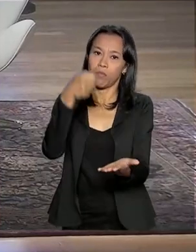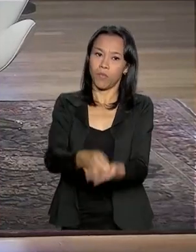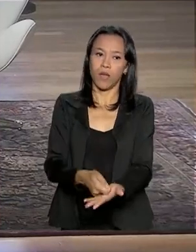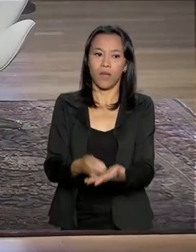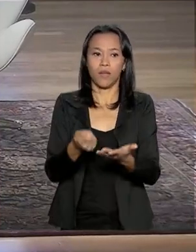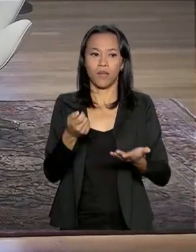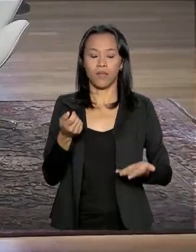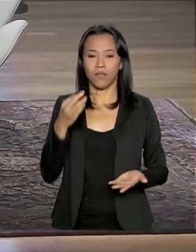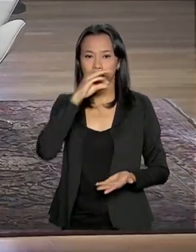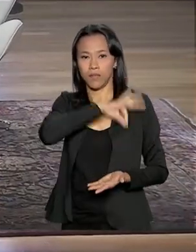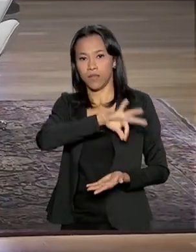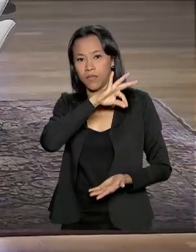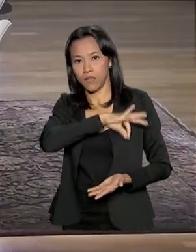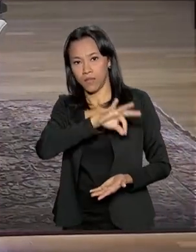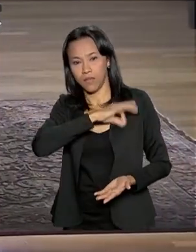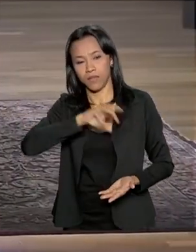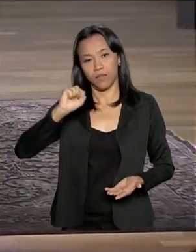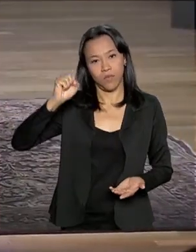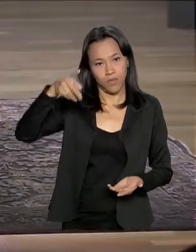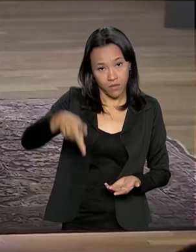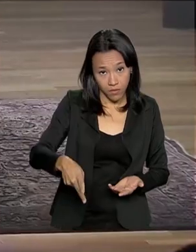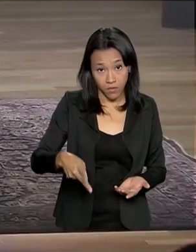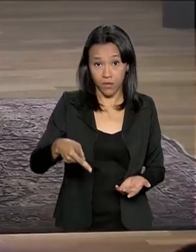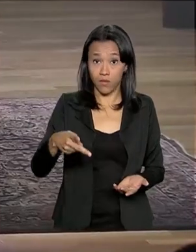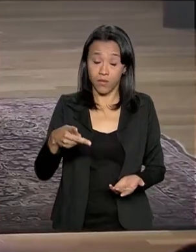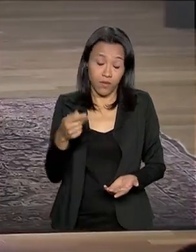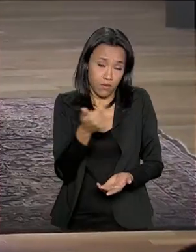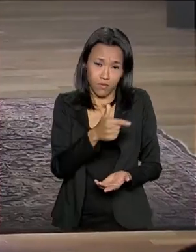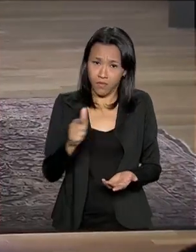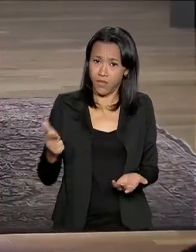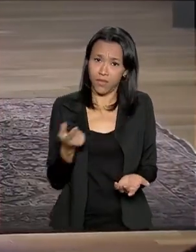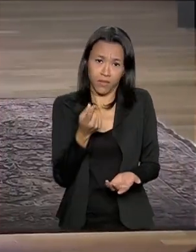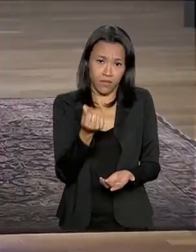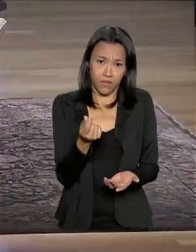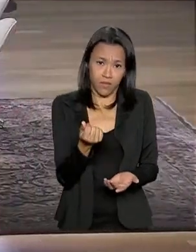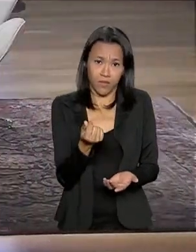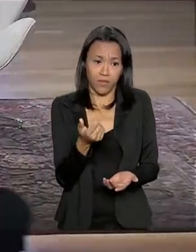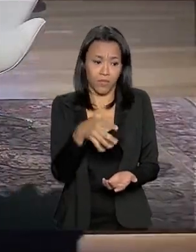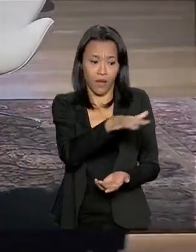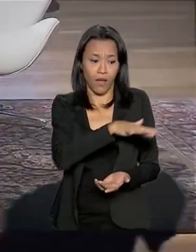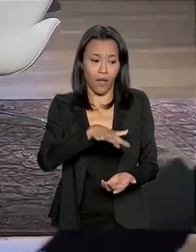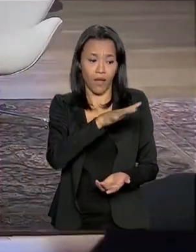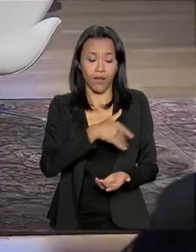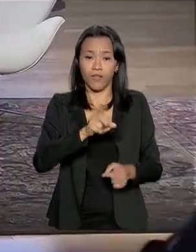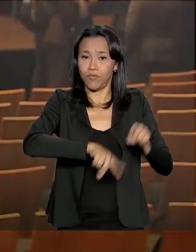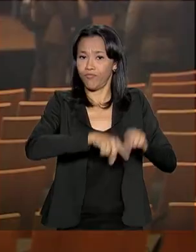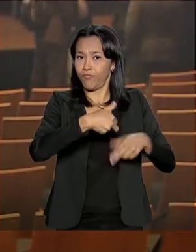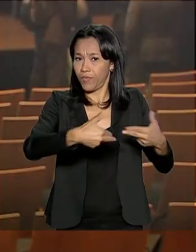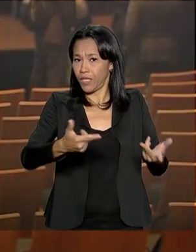teremos recurso para custeio e muito menos para os tão necessários investimentos.